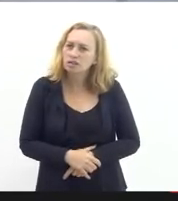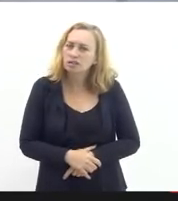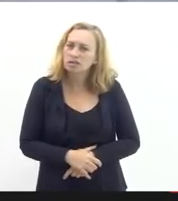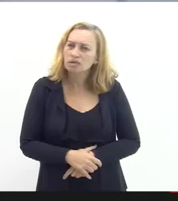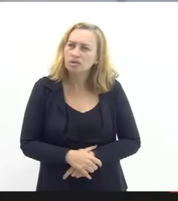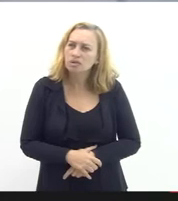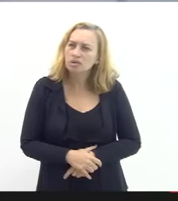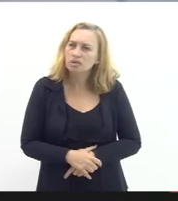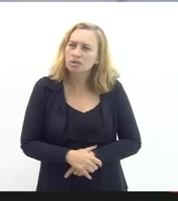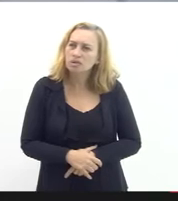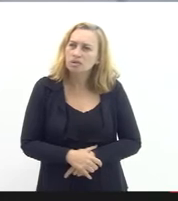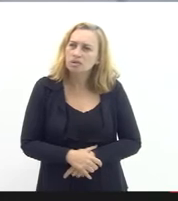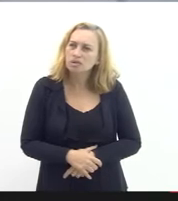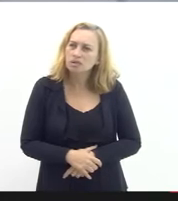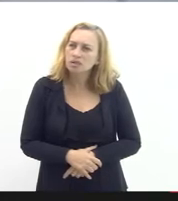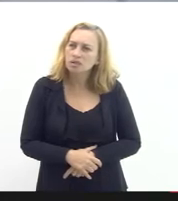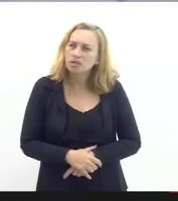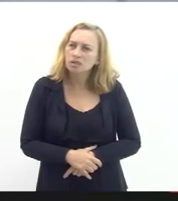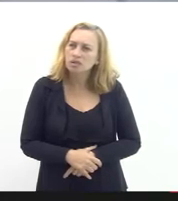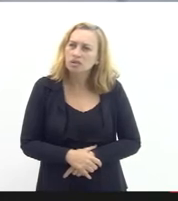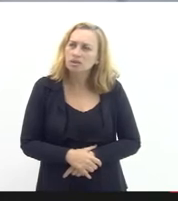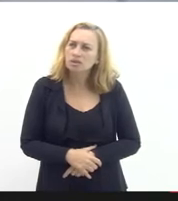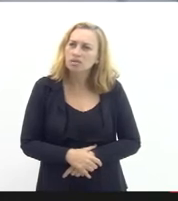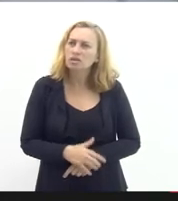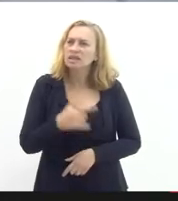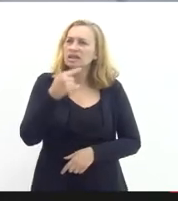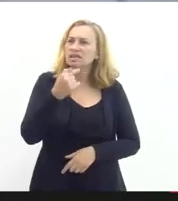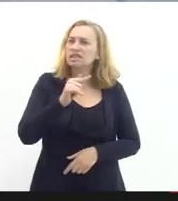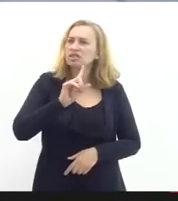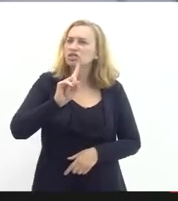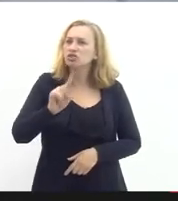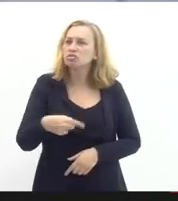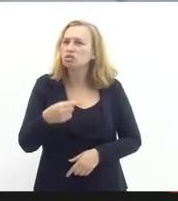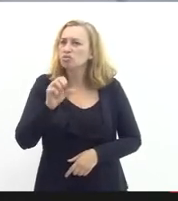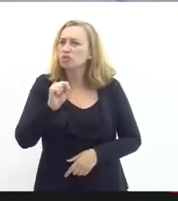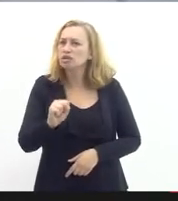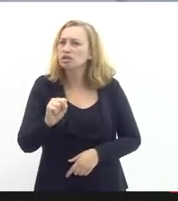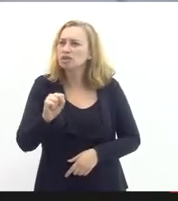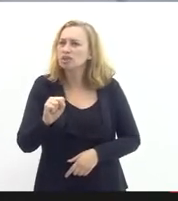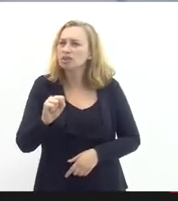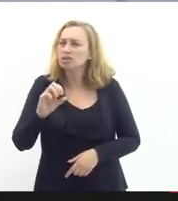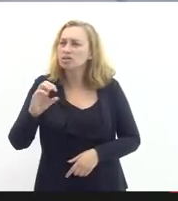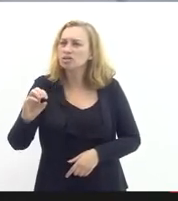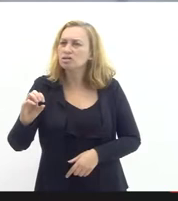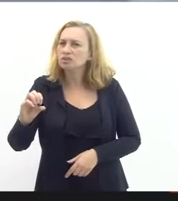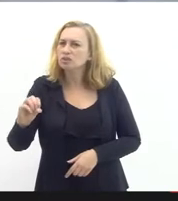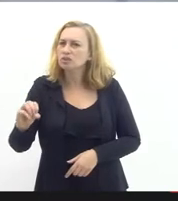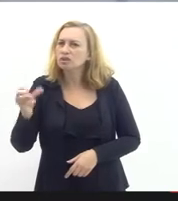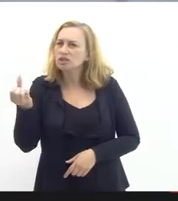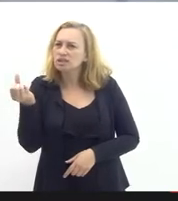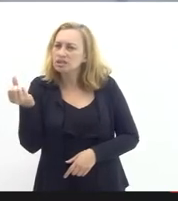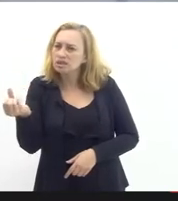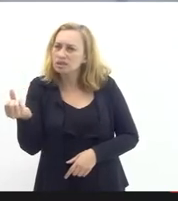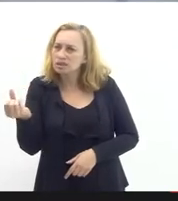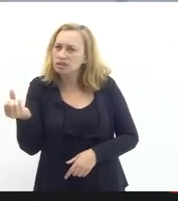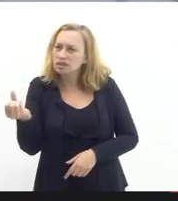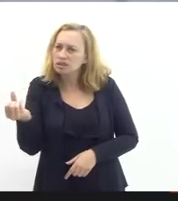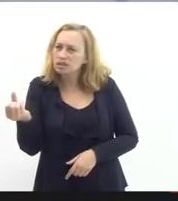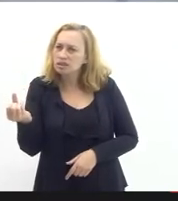temos hoje 7.806 7